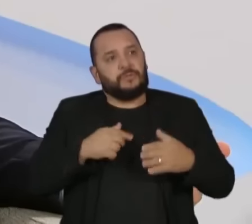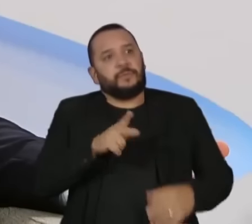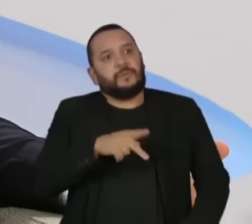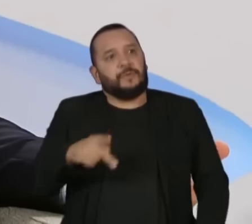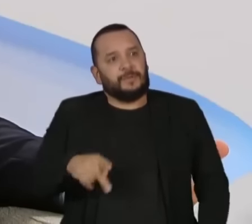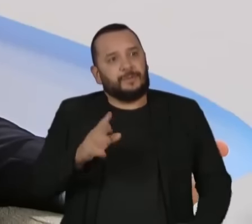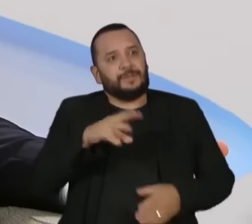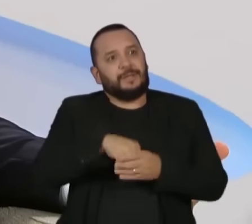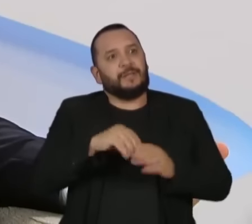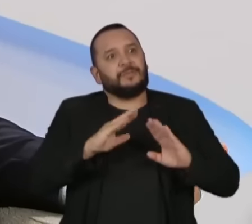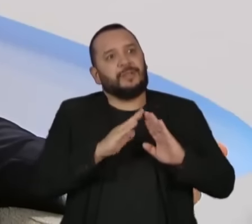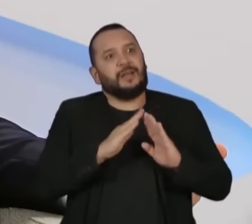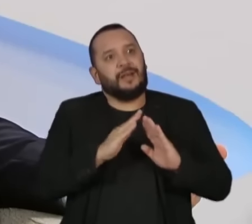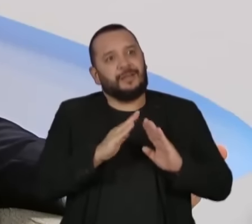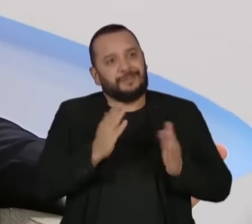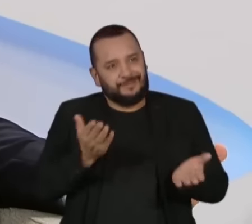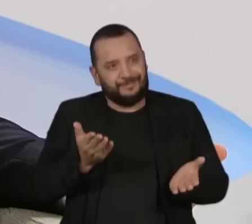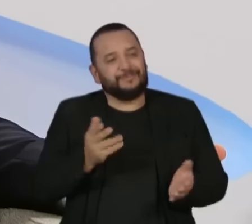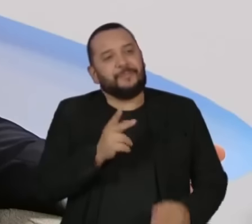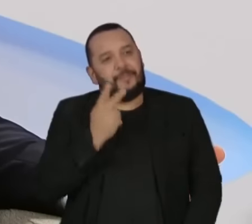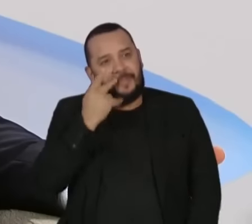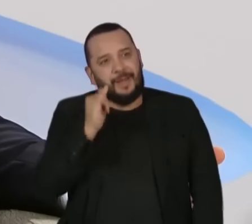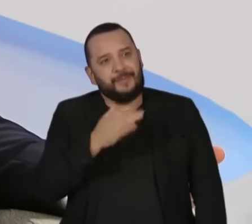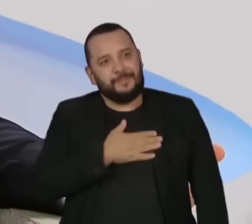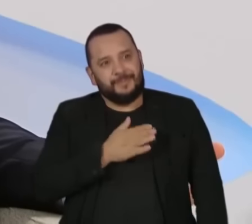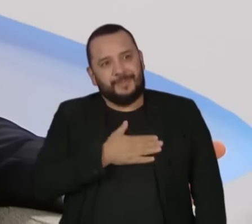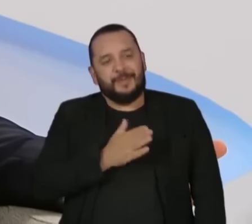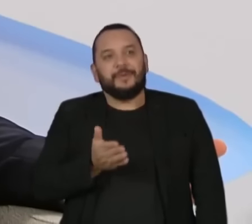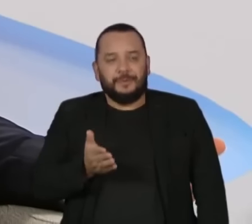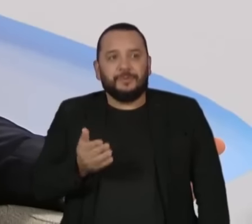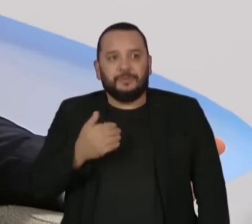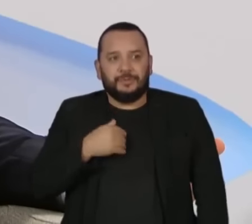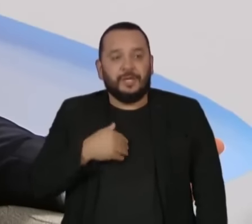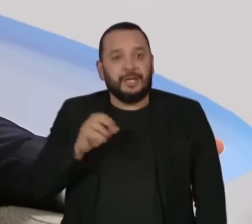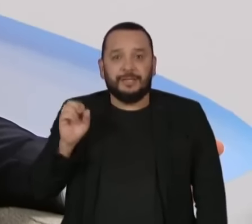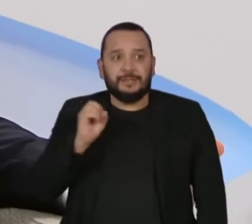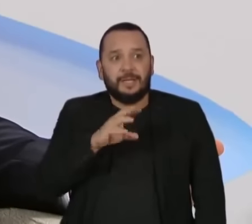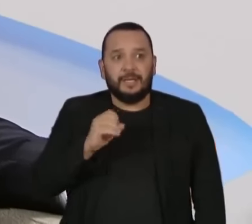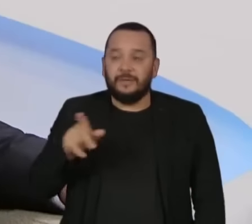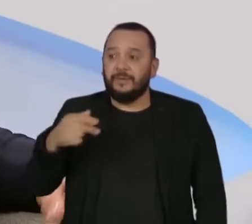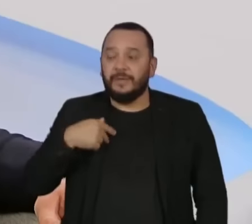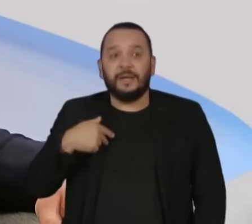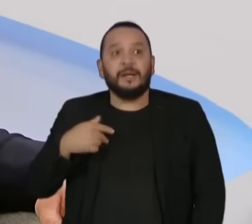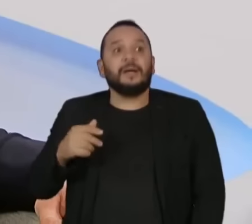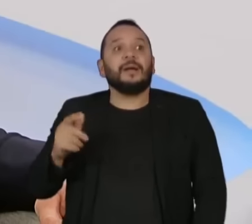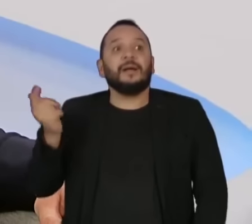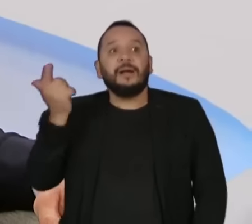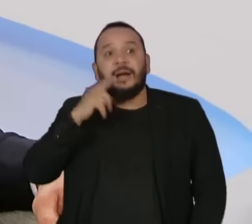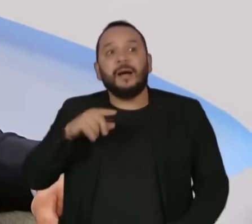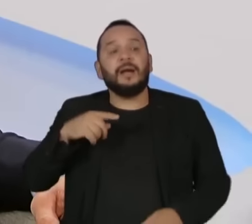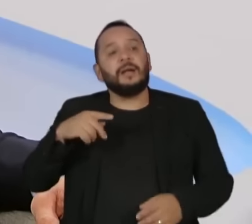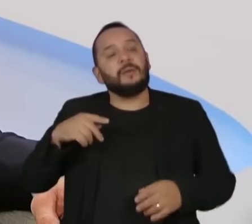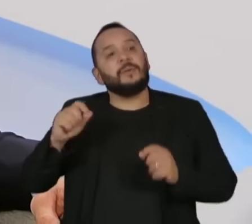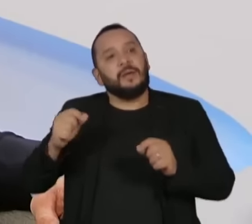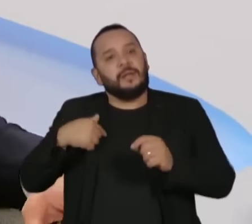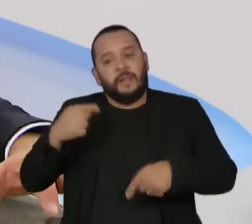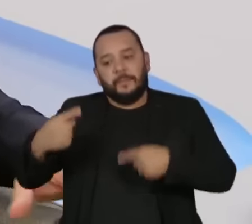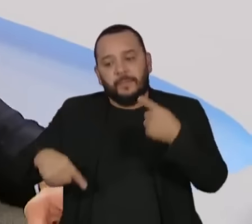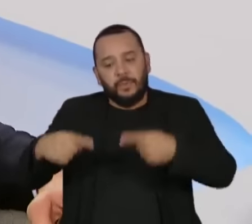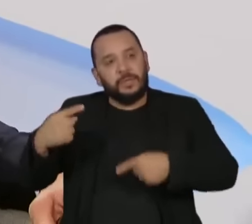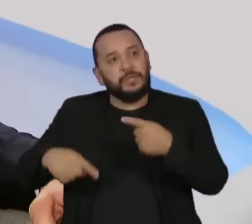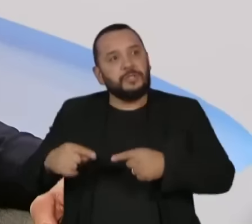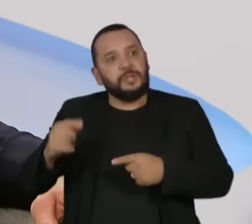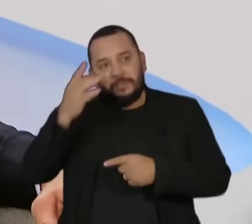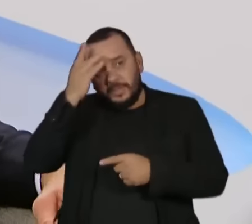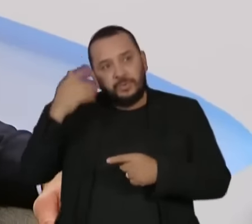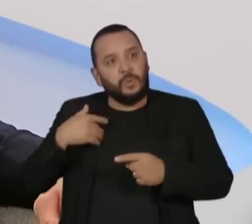professor dentro de casa. Meu pai saía de casa e ele dizia, meu filho, ganha na política quem soma mais, quem junta. Então, eu